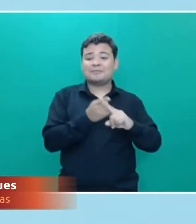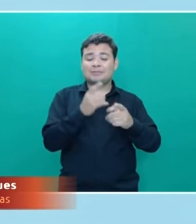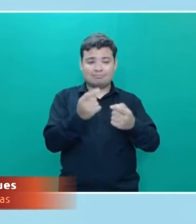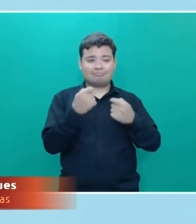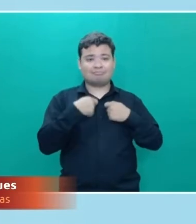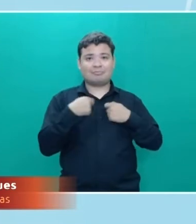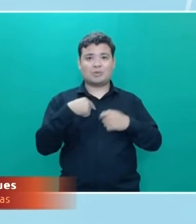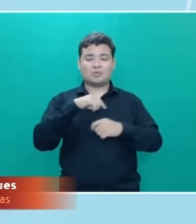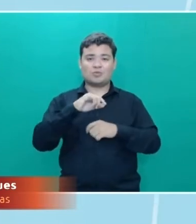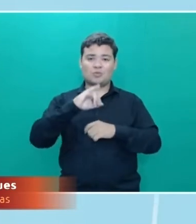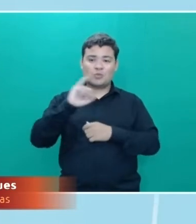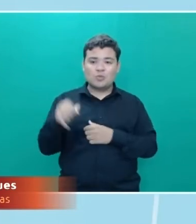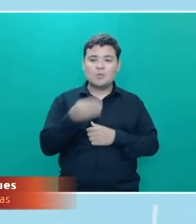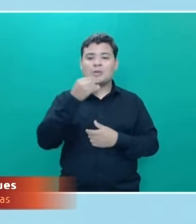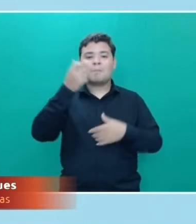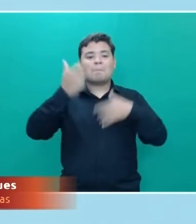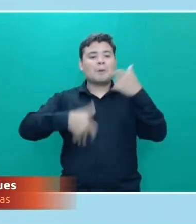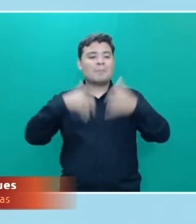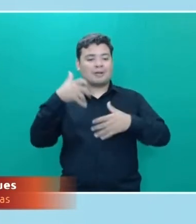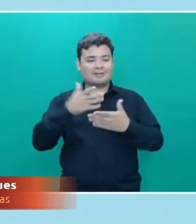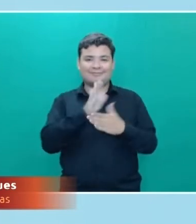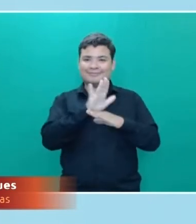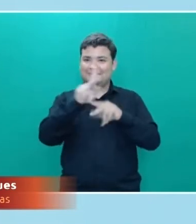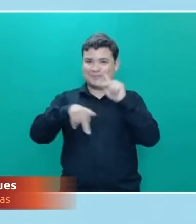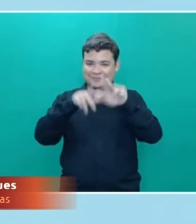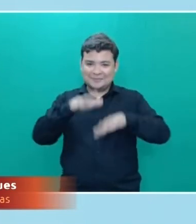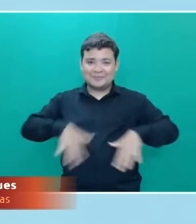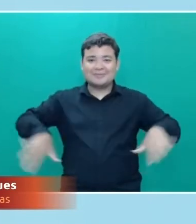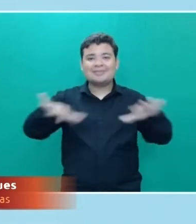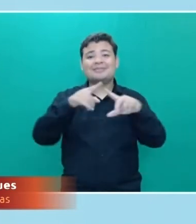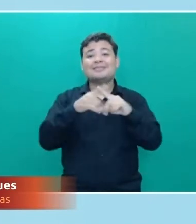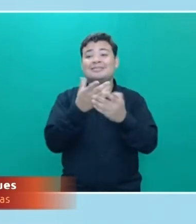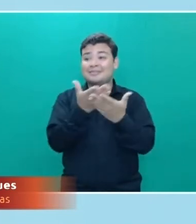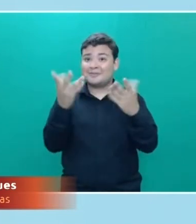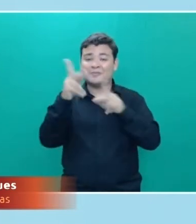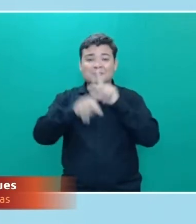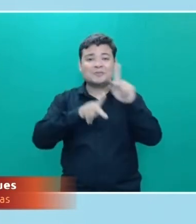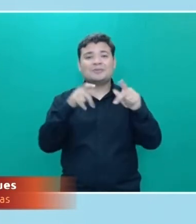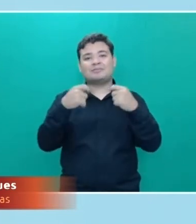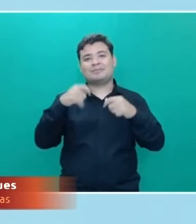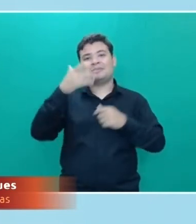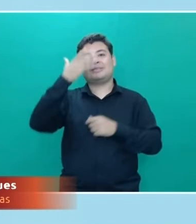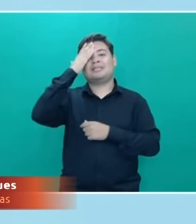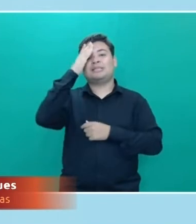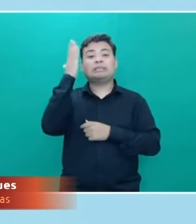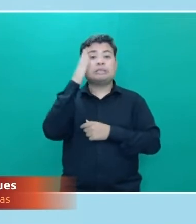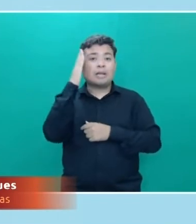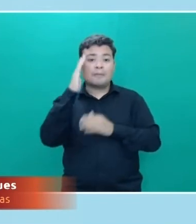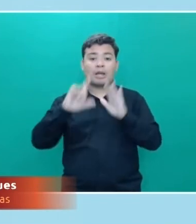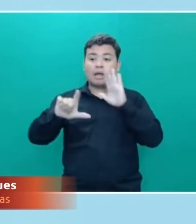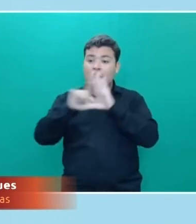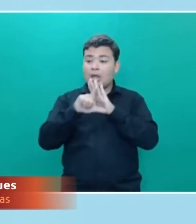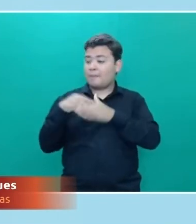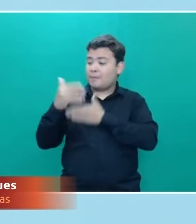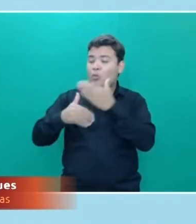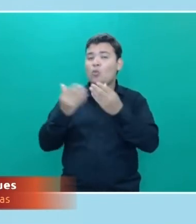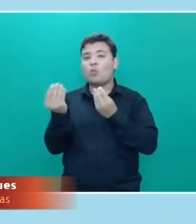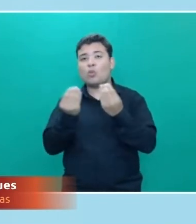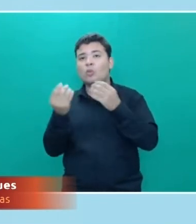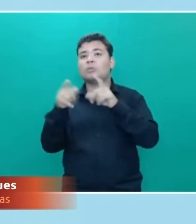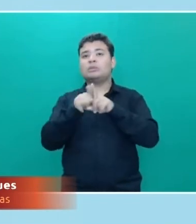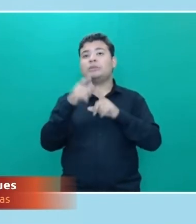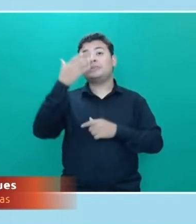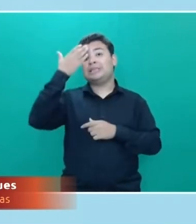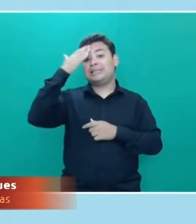pouco mais para o nosso povo. Nosso povo está precisando entender mais sobre o processo eleitoral, está precisando entender mais sobre